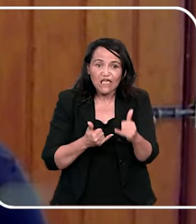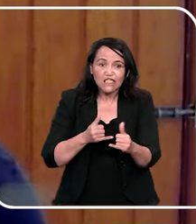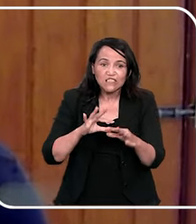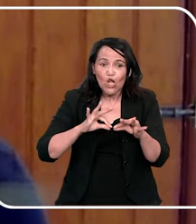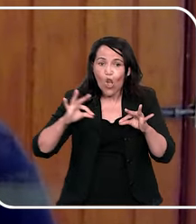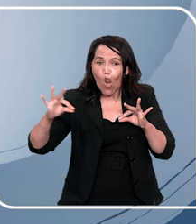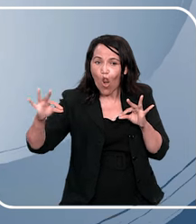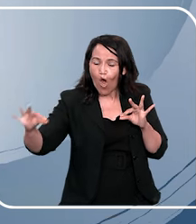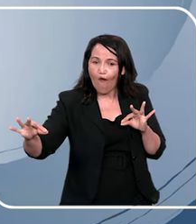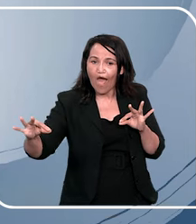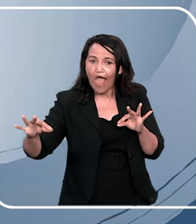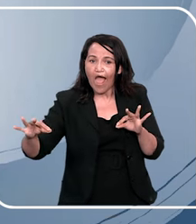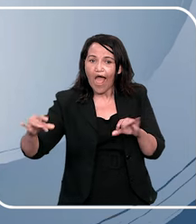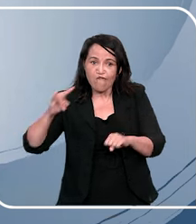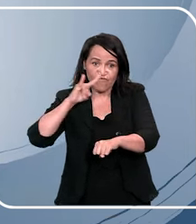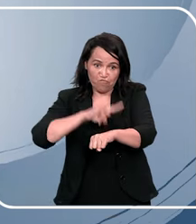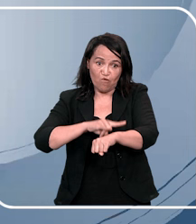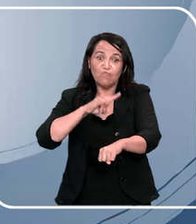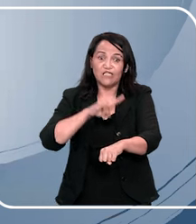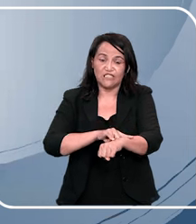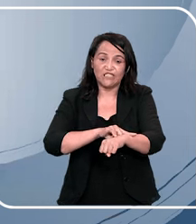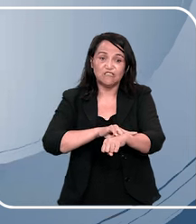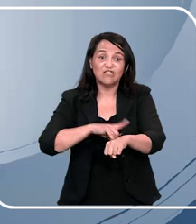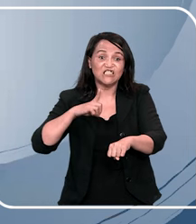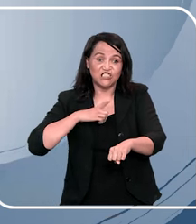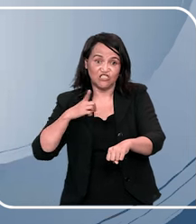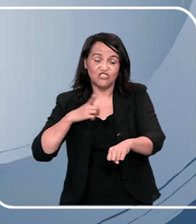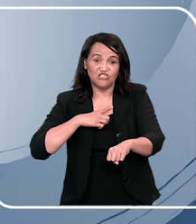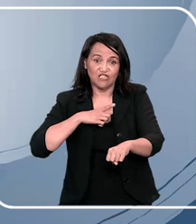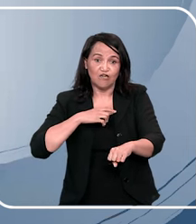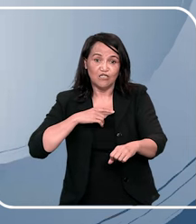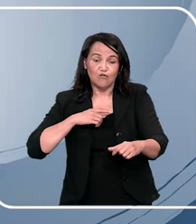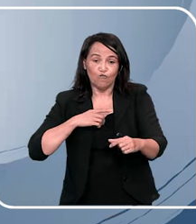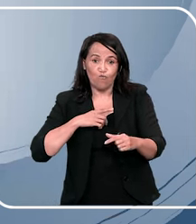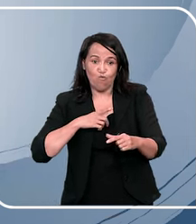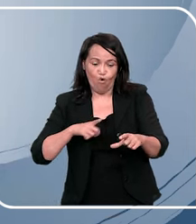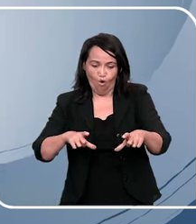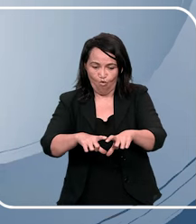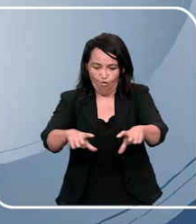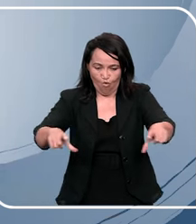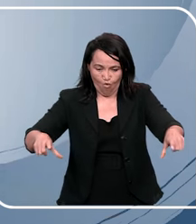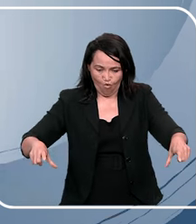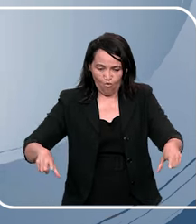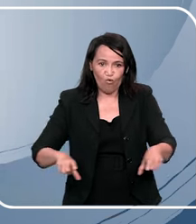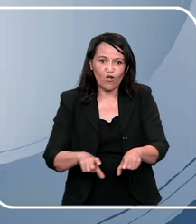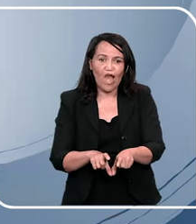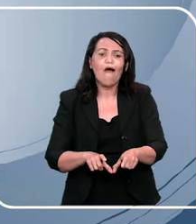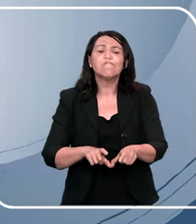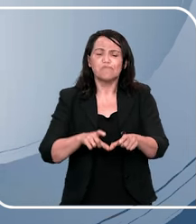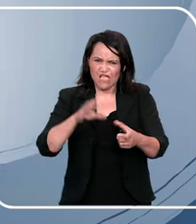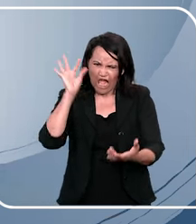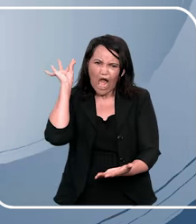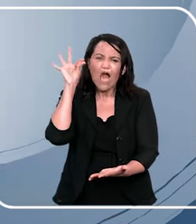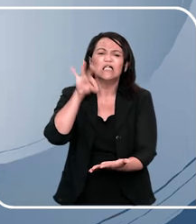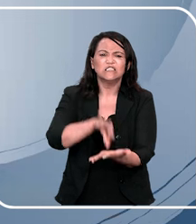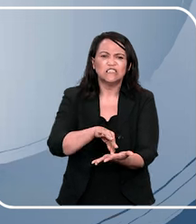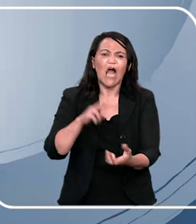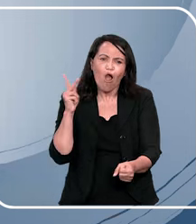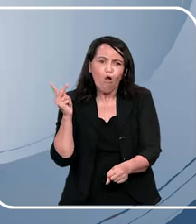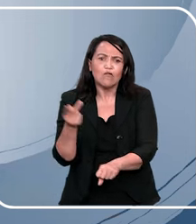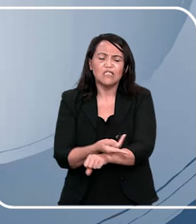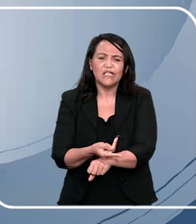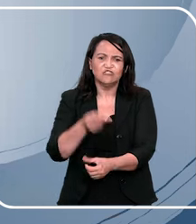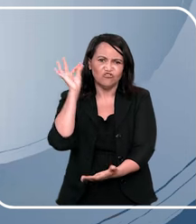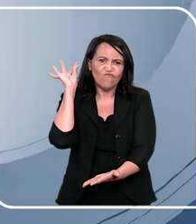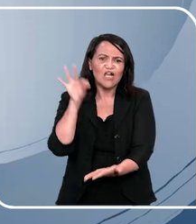longe, chamei, e foi para um banheiro onde tinha um trocador, então assim, só para ilustrar para vocês que funciona, gente, funciona, eu